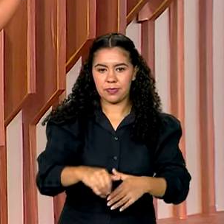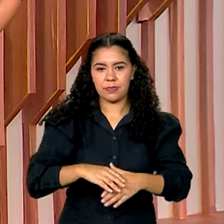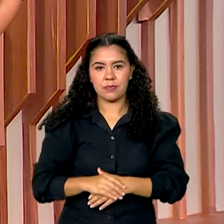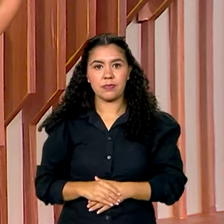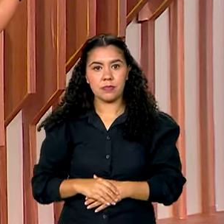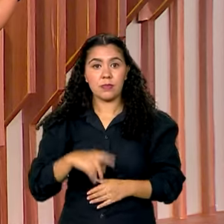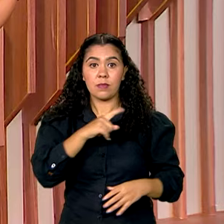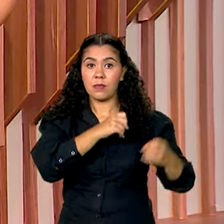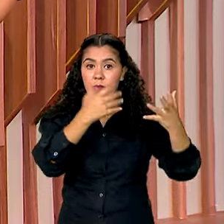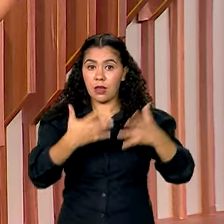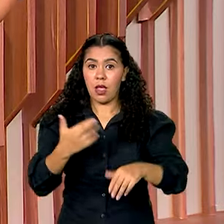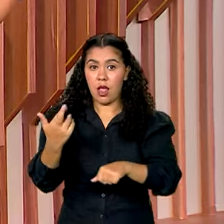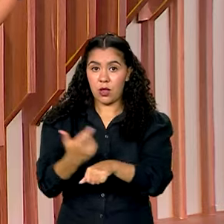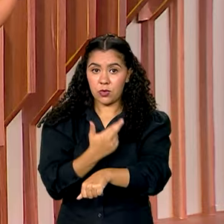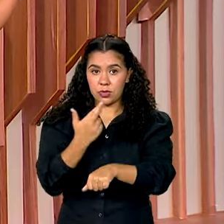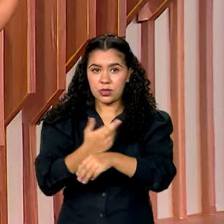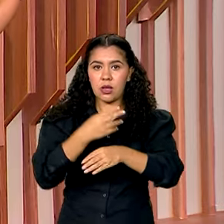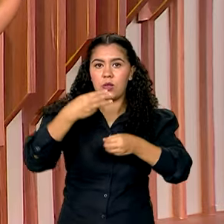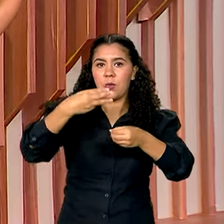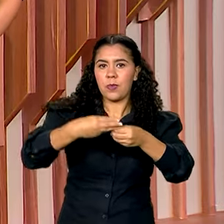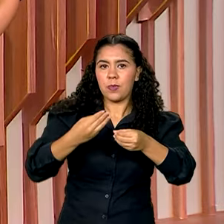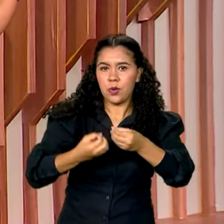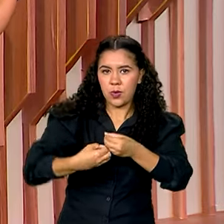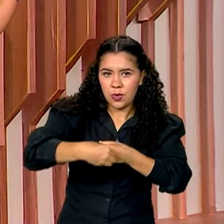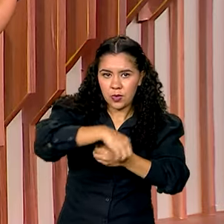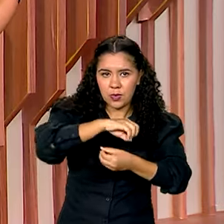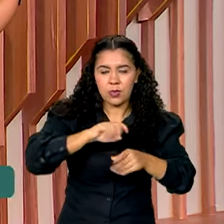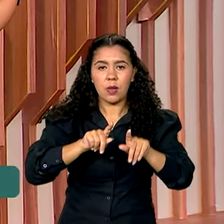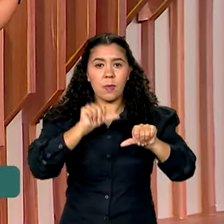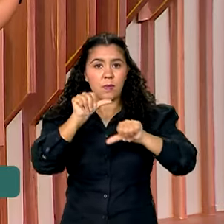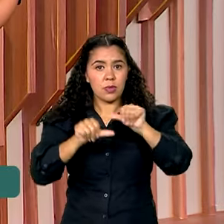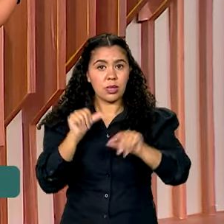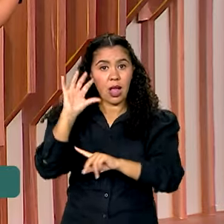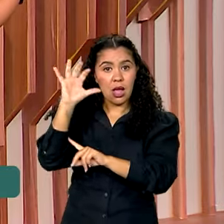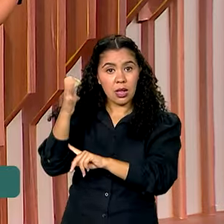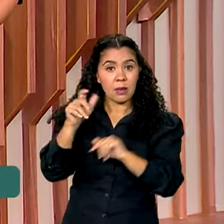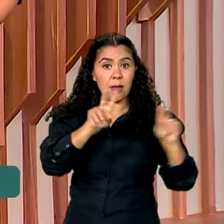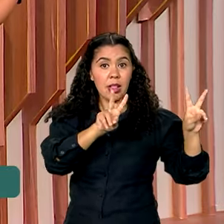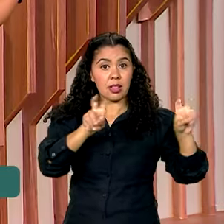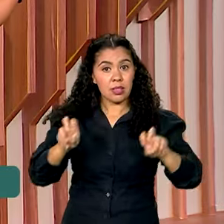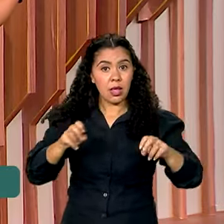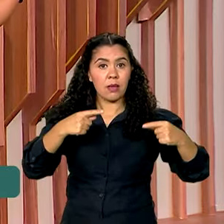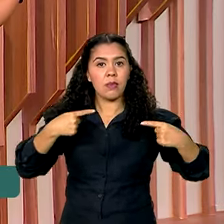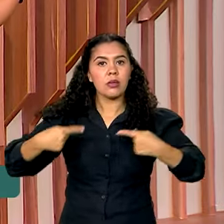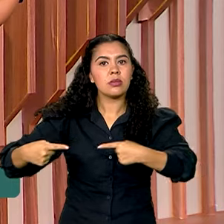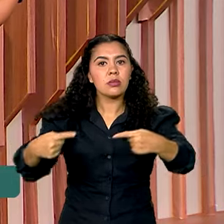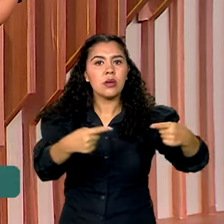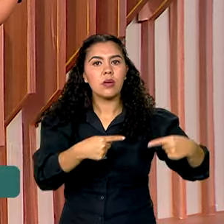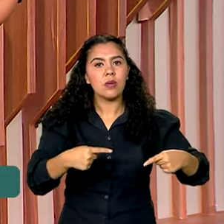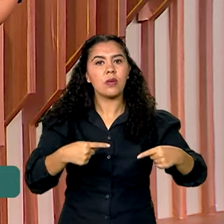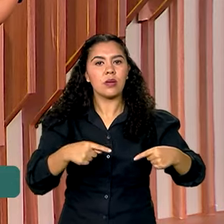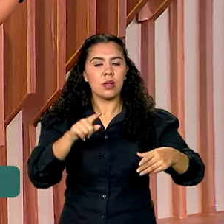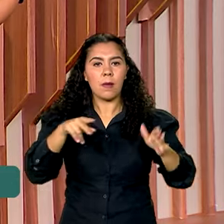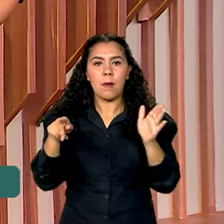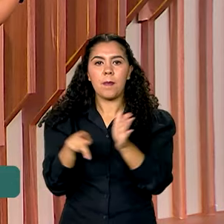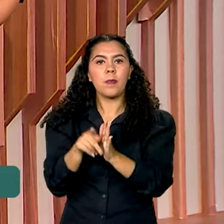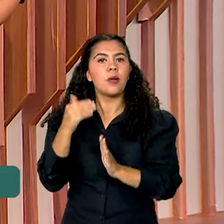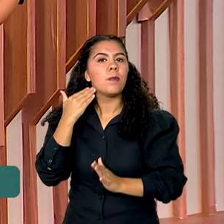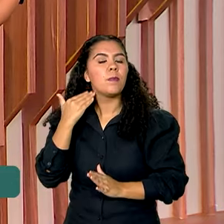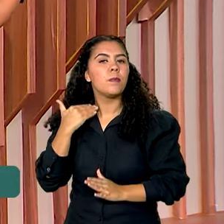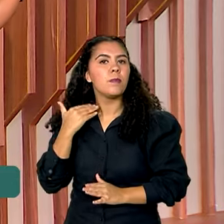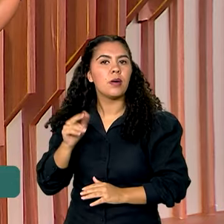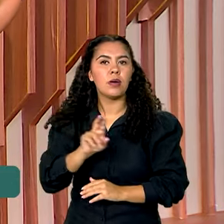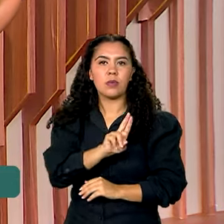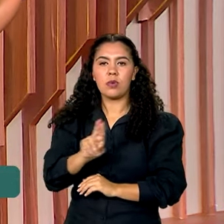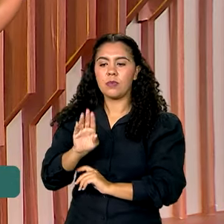reconstrução de cidades e a mudança climática foram tema de um debate promovido pelo BNDES, o